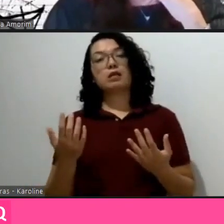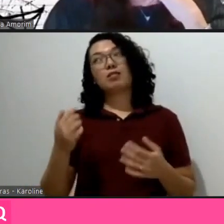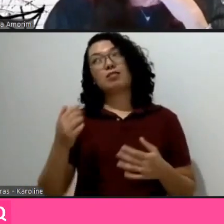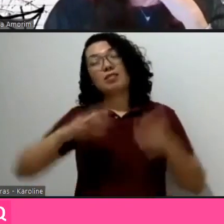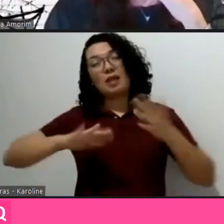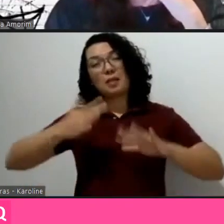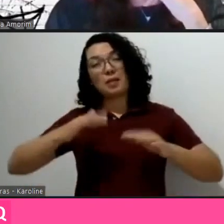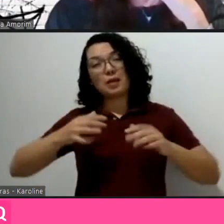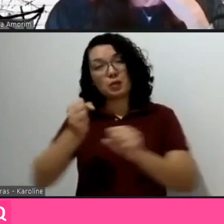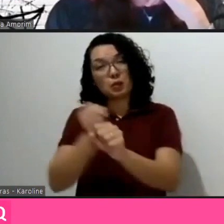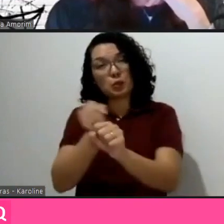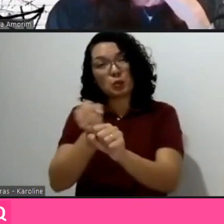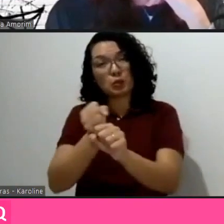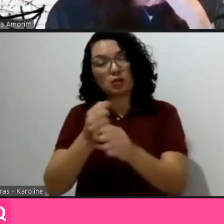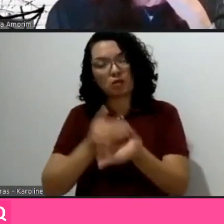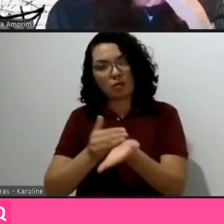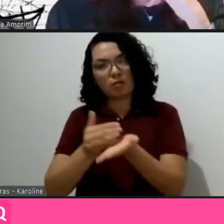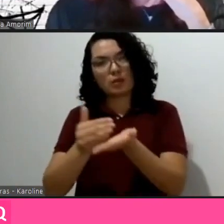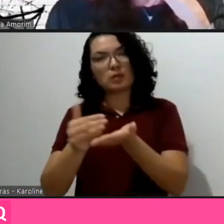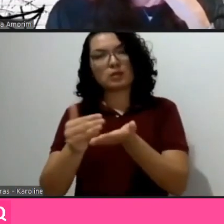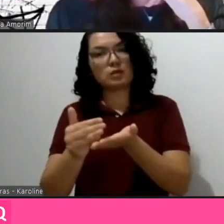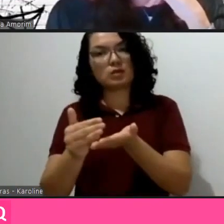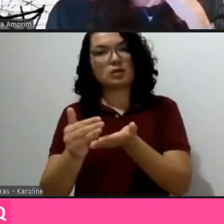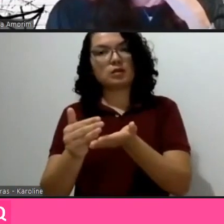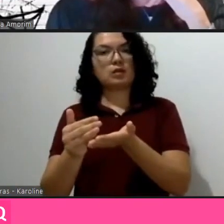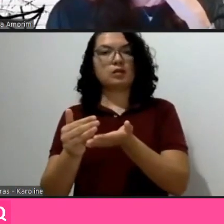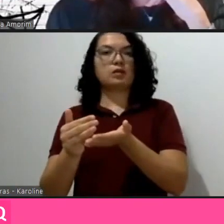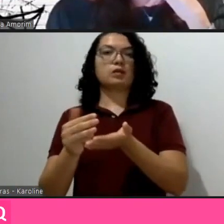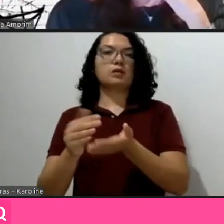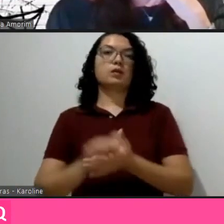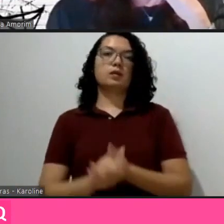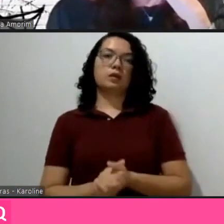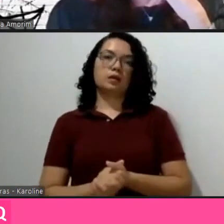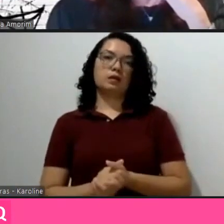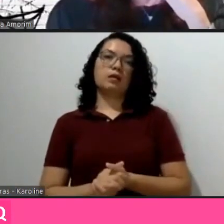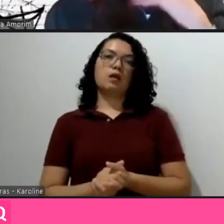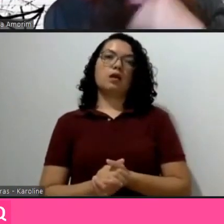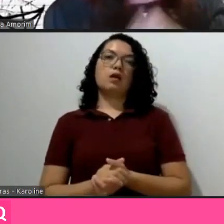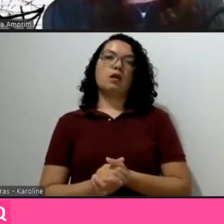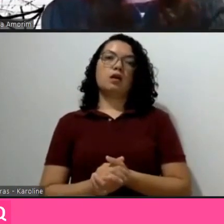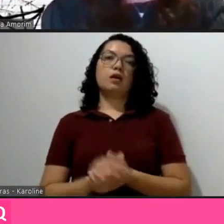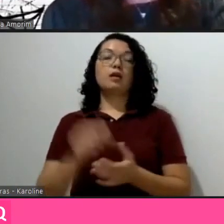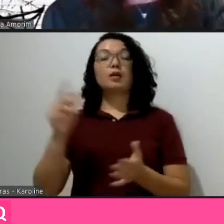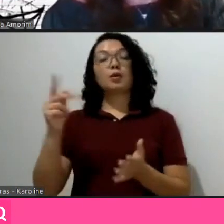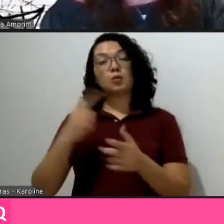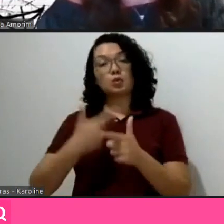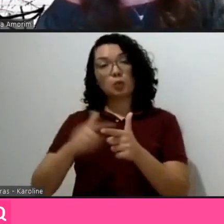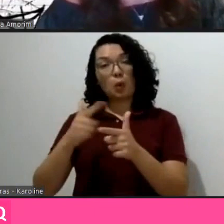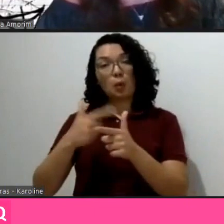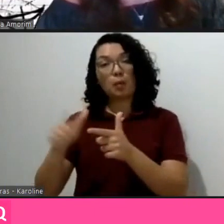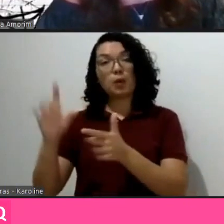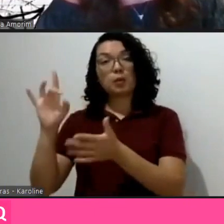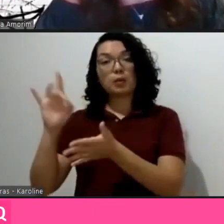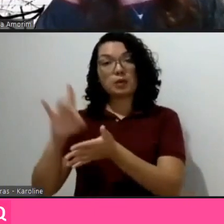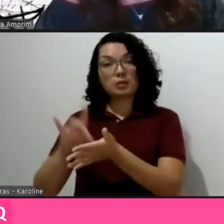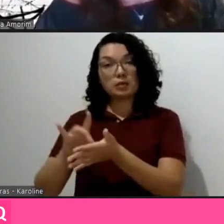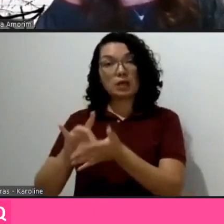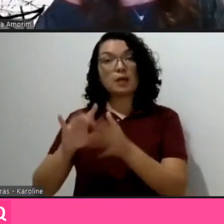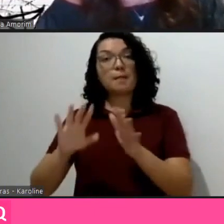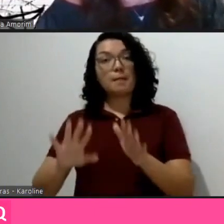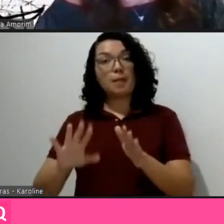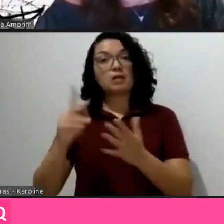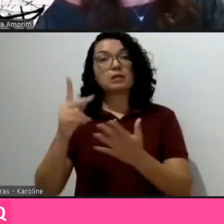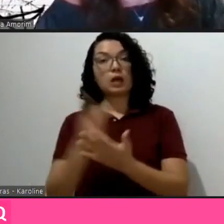anos, e comparten codo a codo com problemas reales e estão passando coisas maravilhosas, onde os